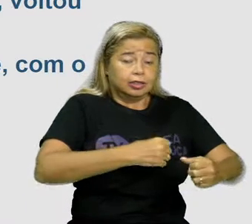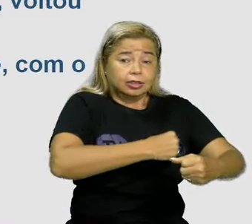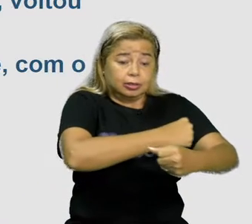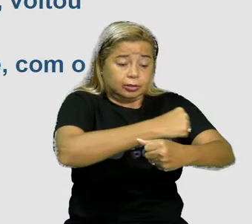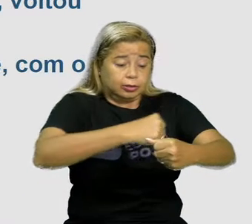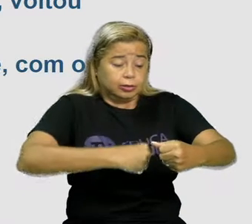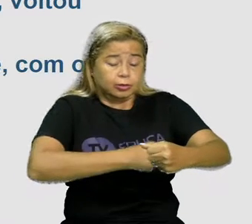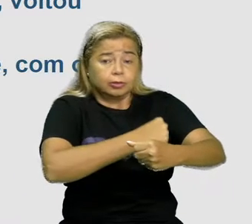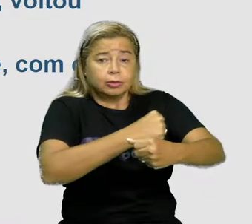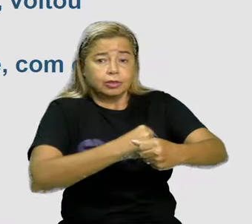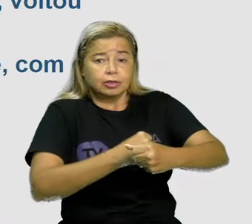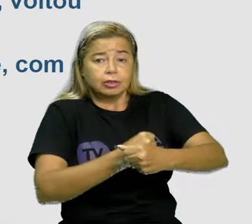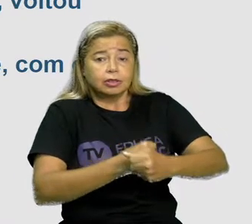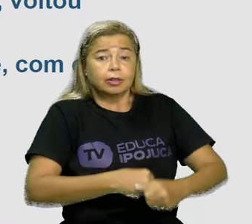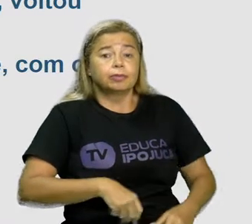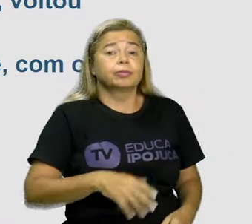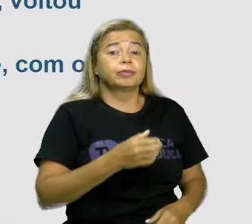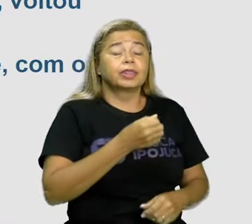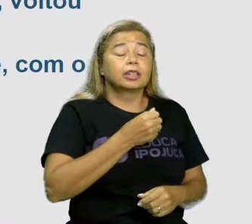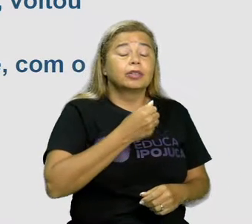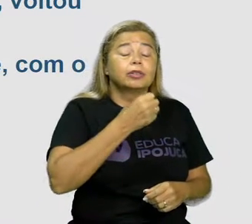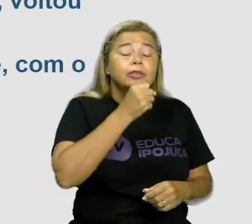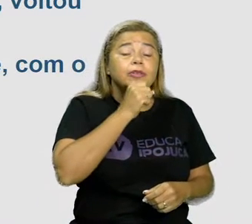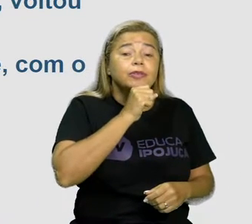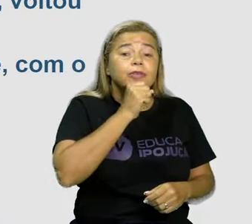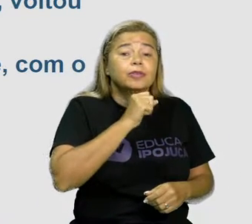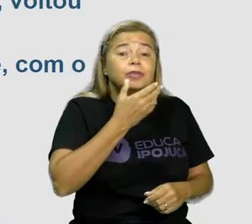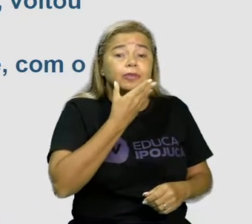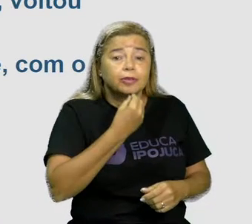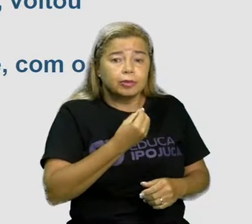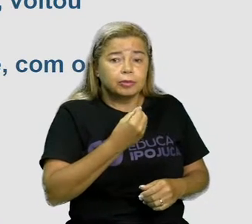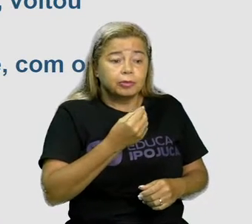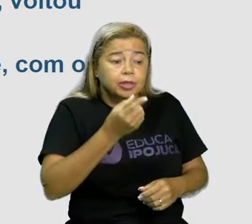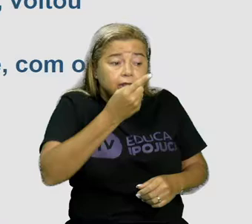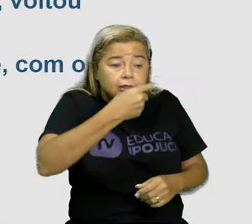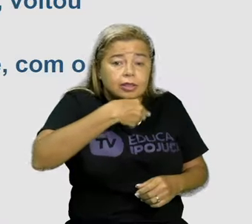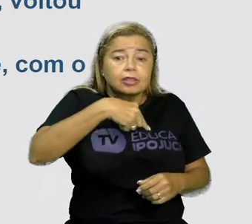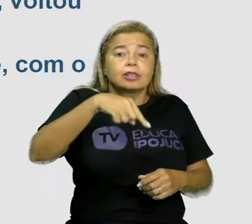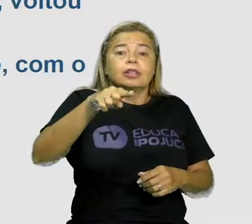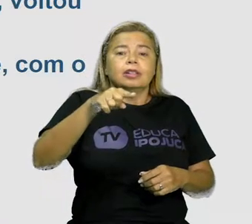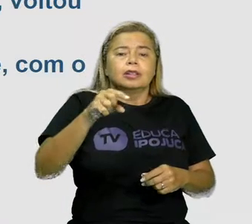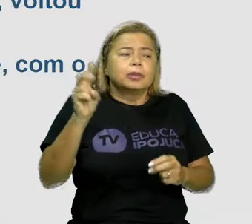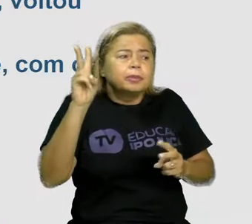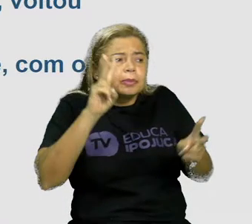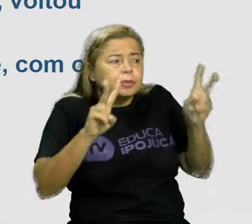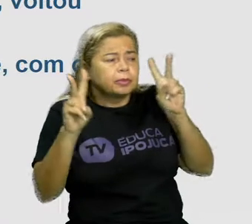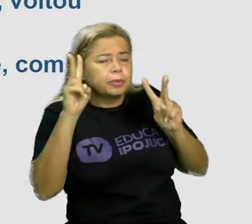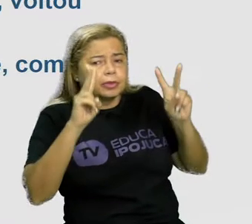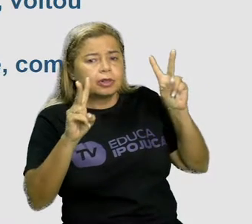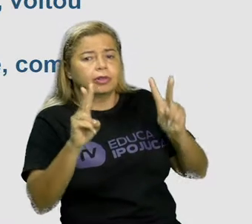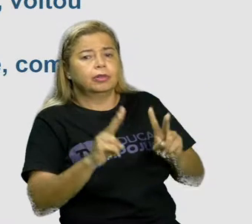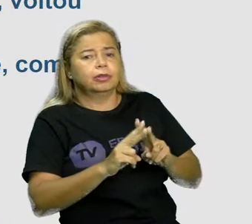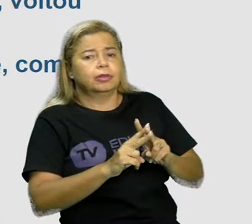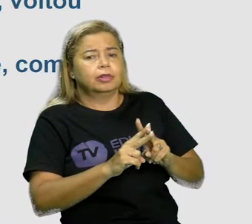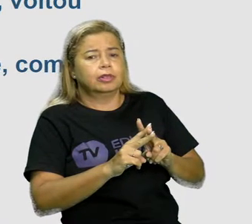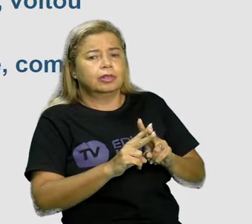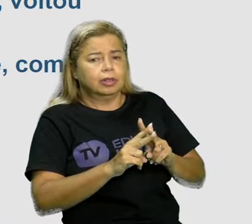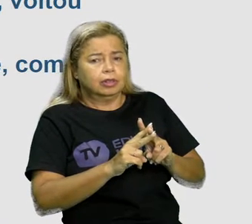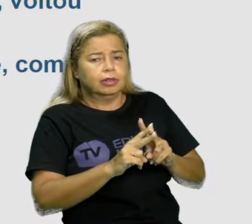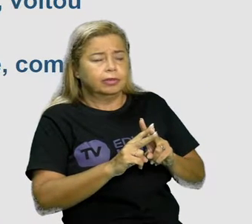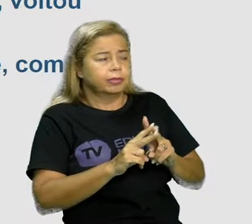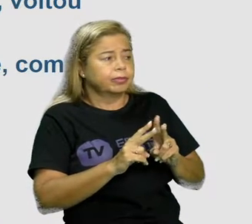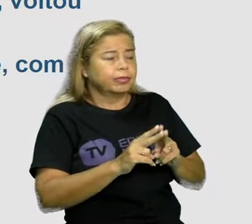Rubião saiu para ver o que tinha a Liloca aí. Depois,